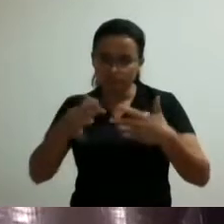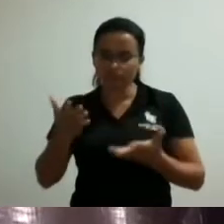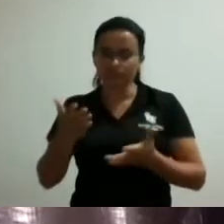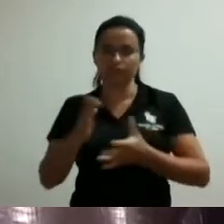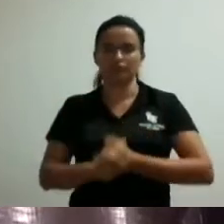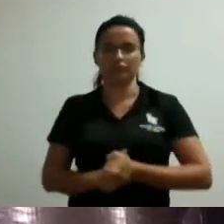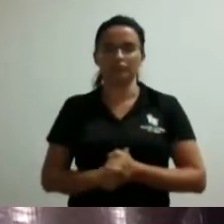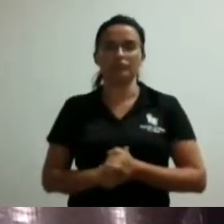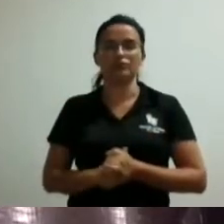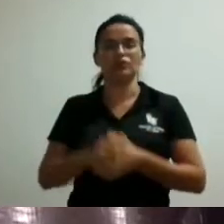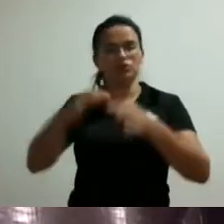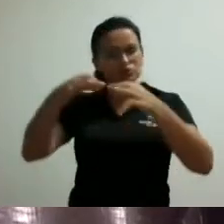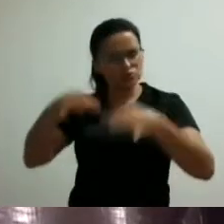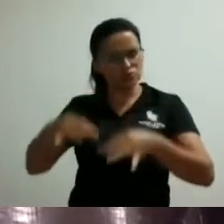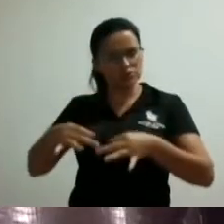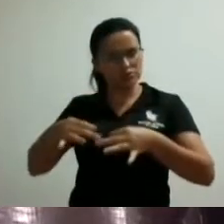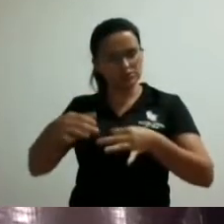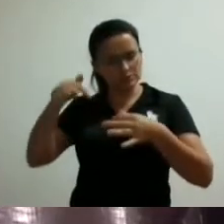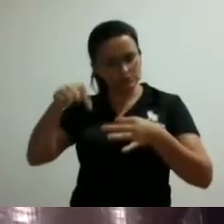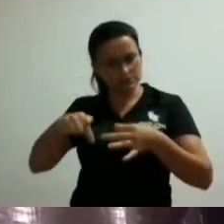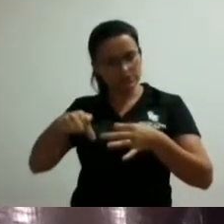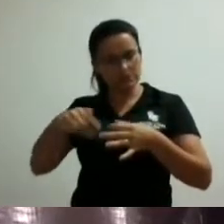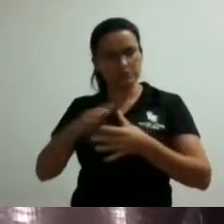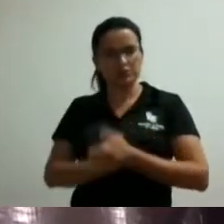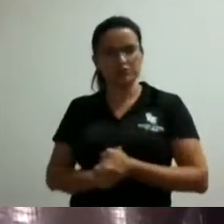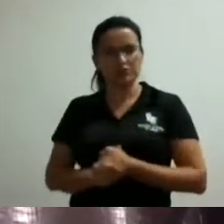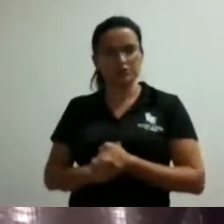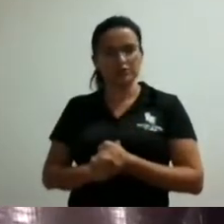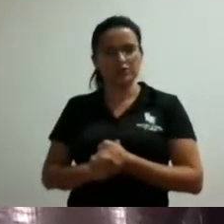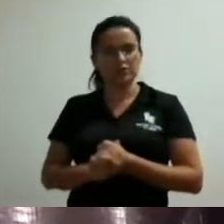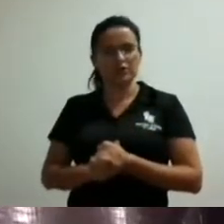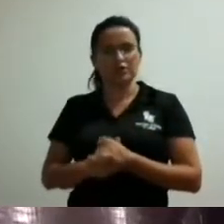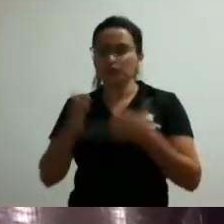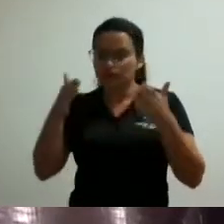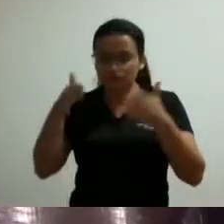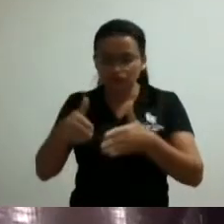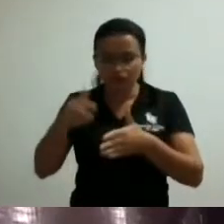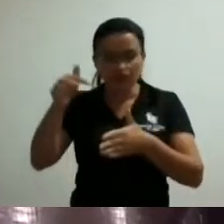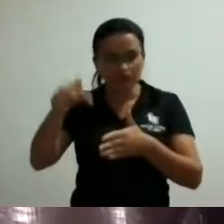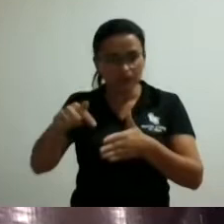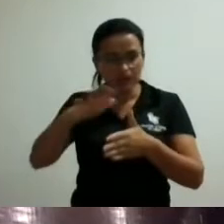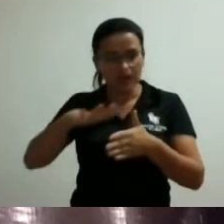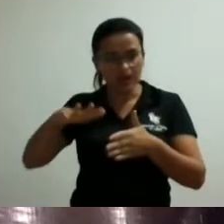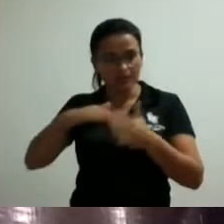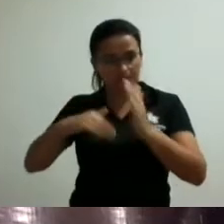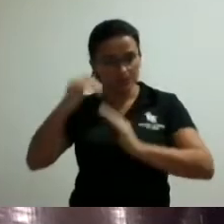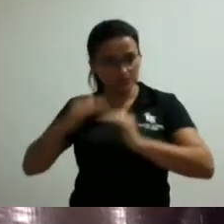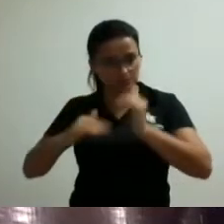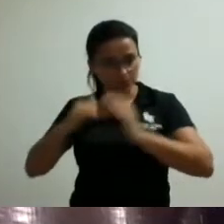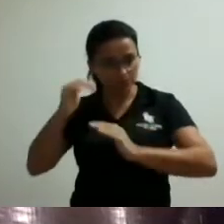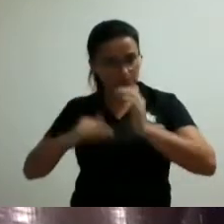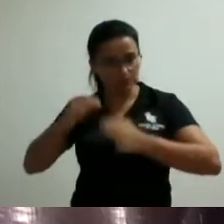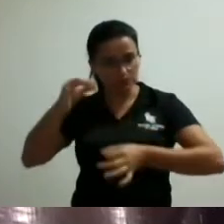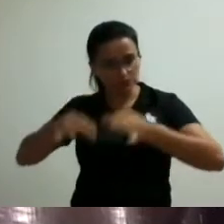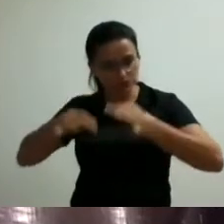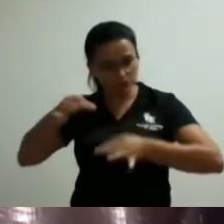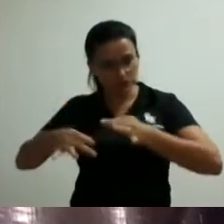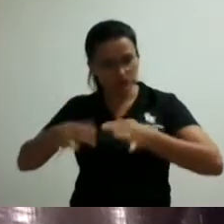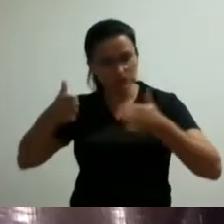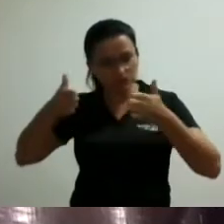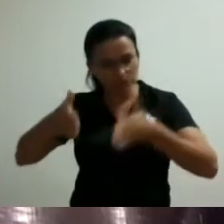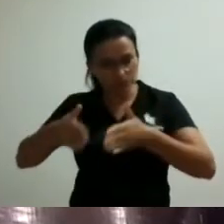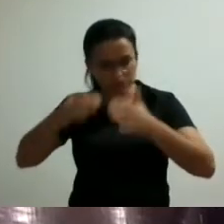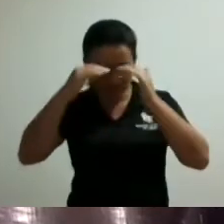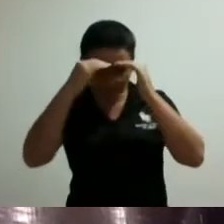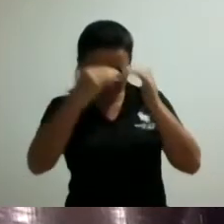câmara a gente respeitosamente nós colocamos até tapete vermelho né porque existe um respeito institucional quando a gente vai